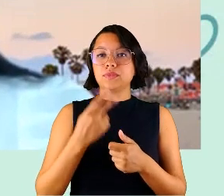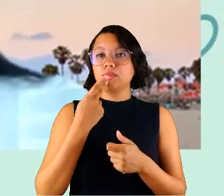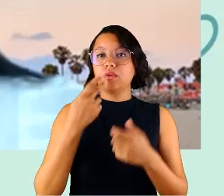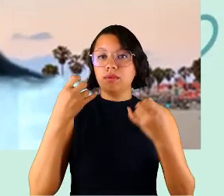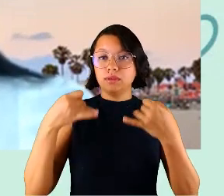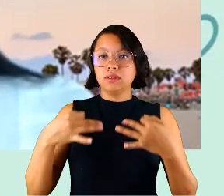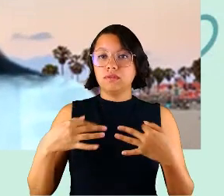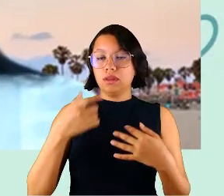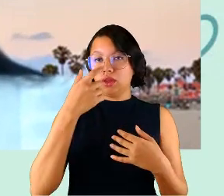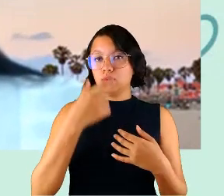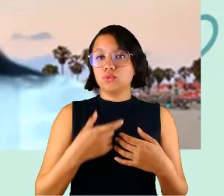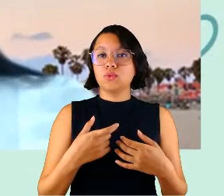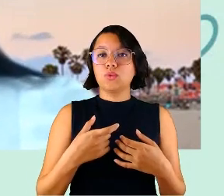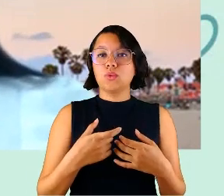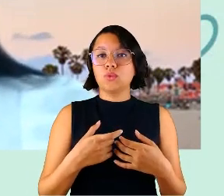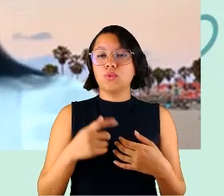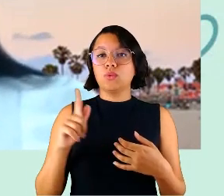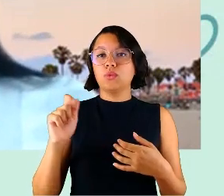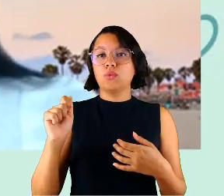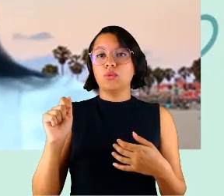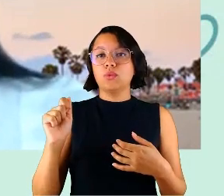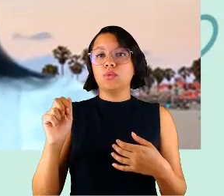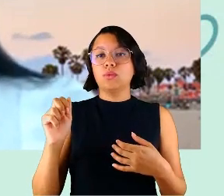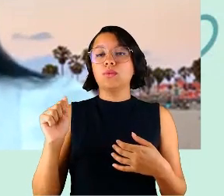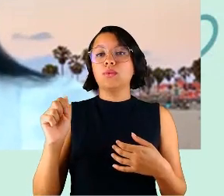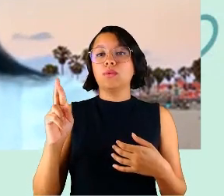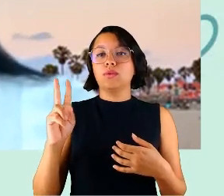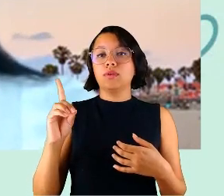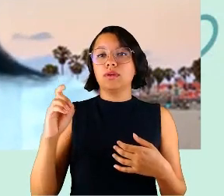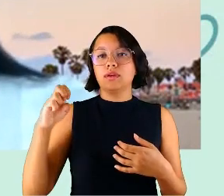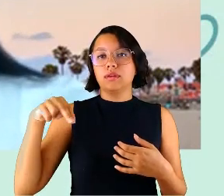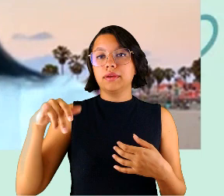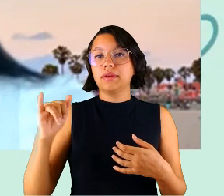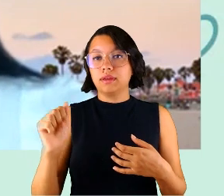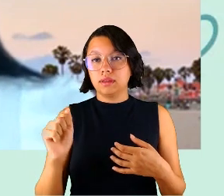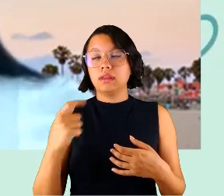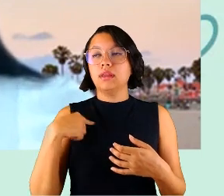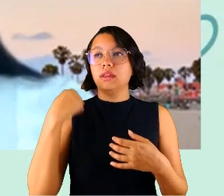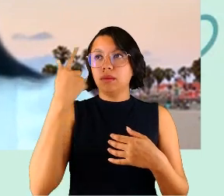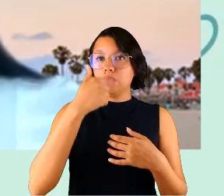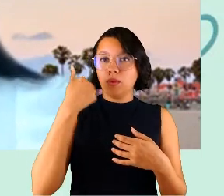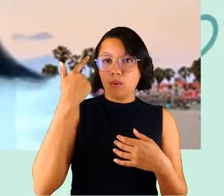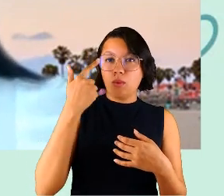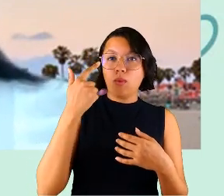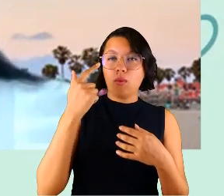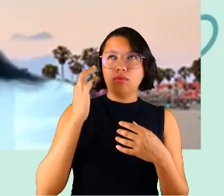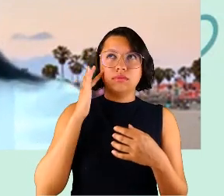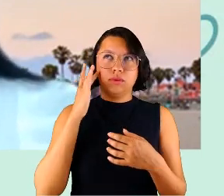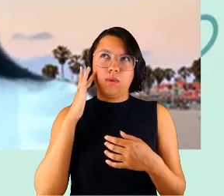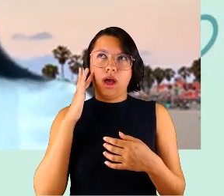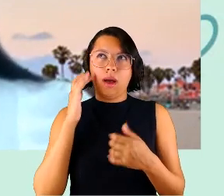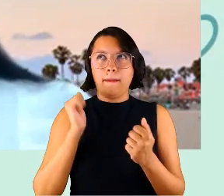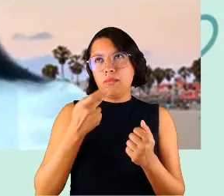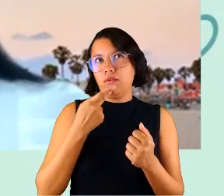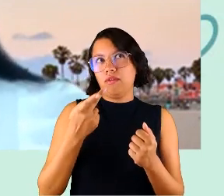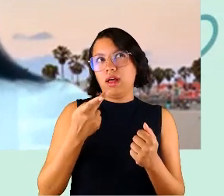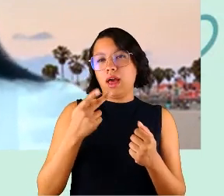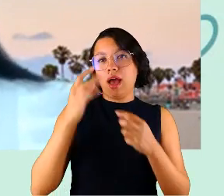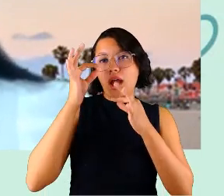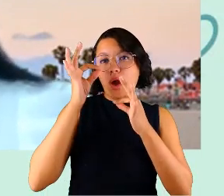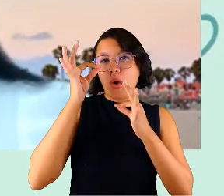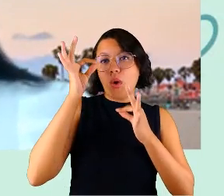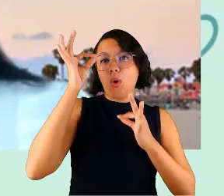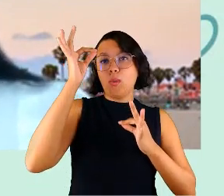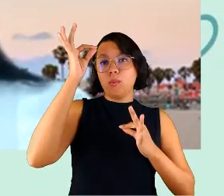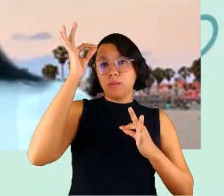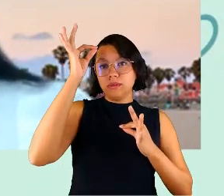Então, eu sou Gardênia da Silva Bade. Meu rosto, eu acho que se pode dizer que é um rosto